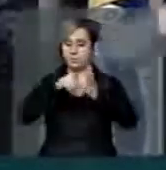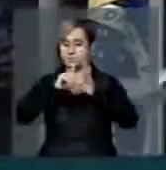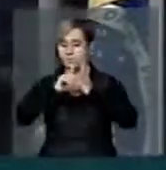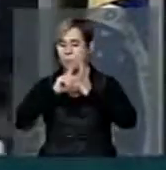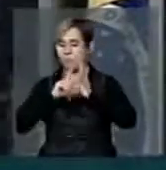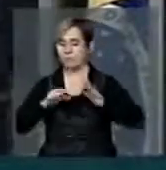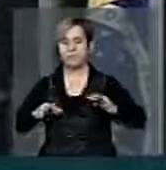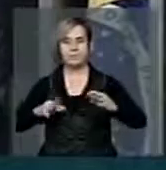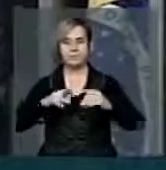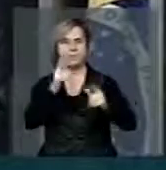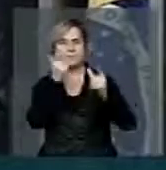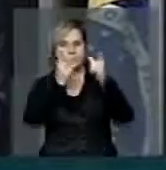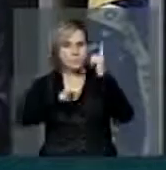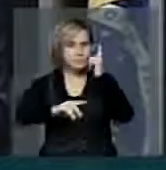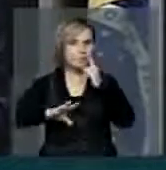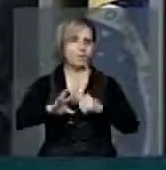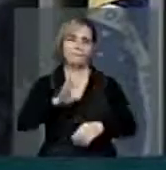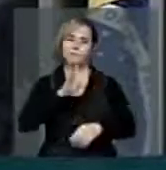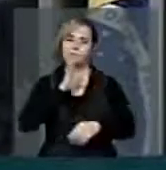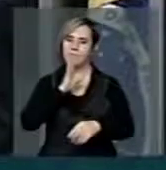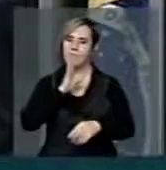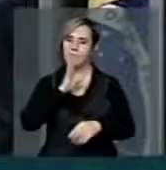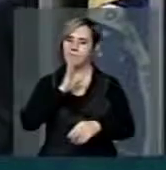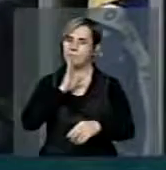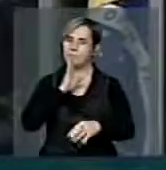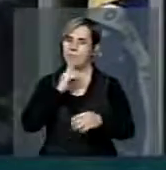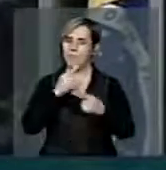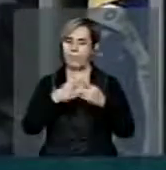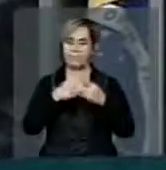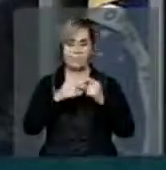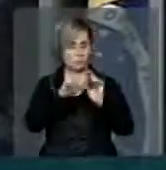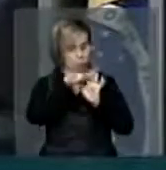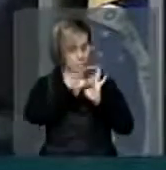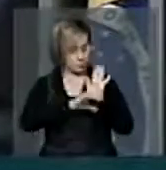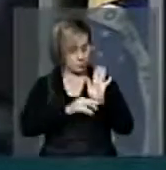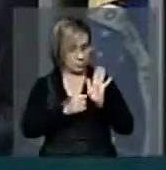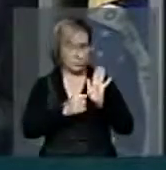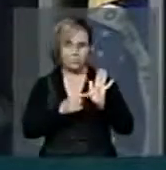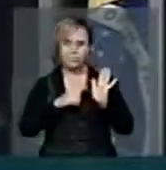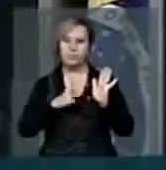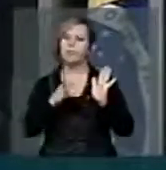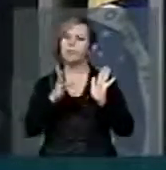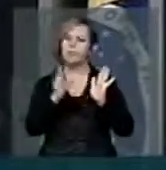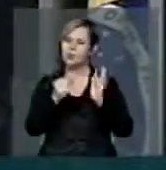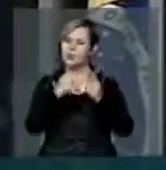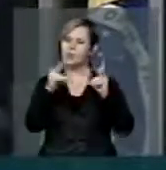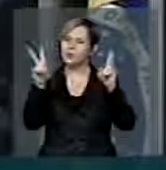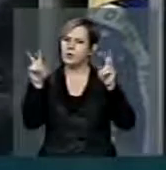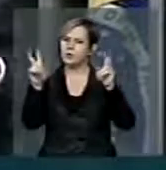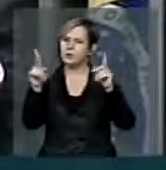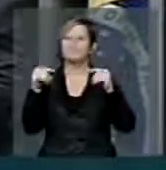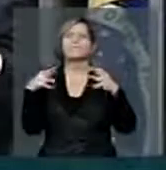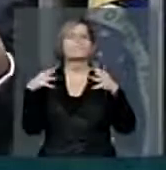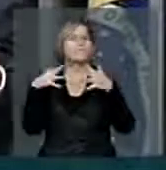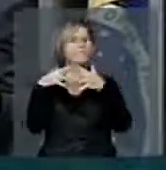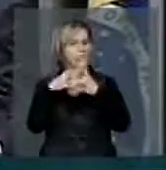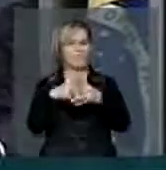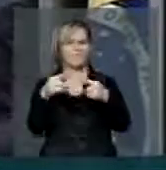que todos tomemos conhecimento, porque esse Código contém muitos temas polêmicos de